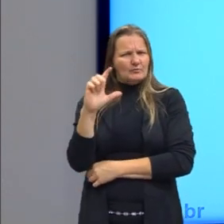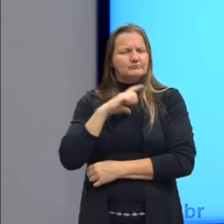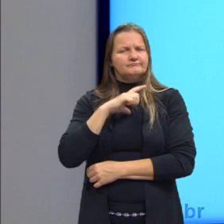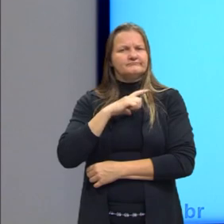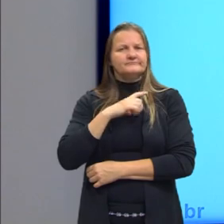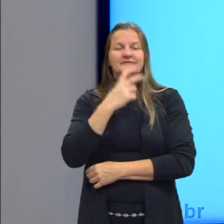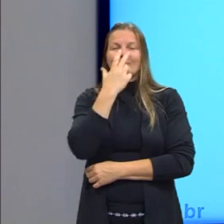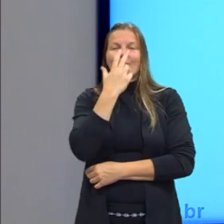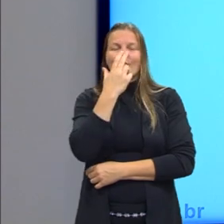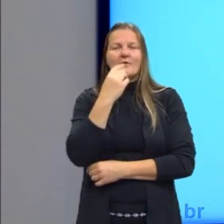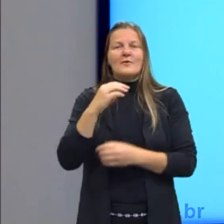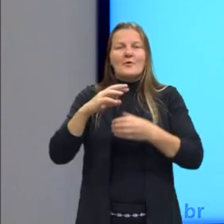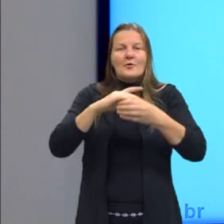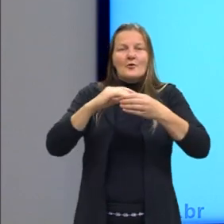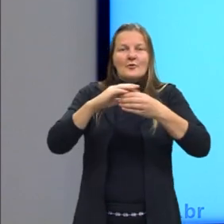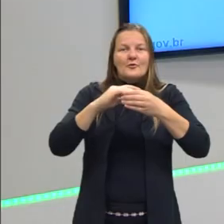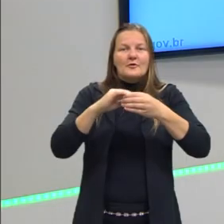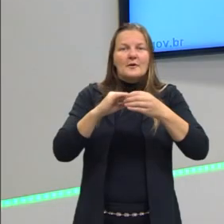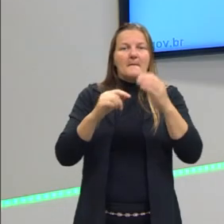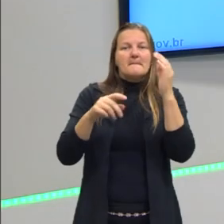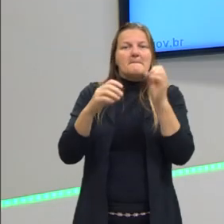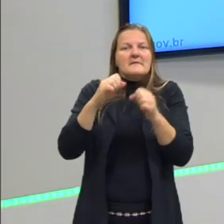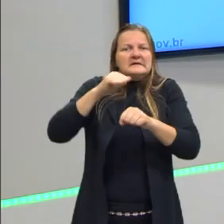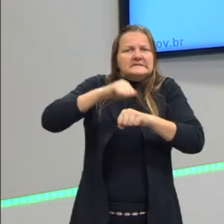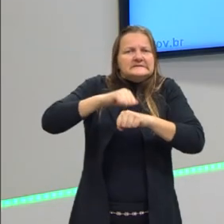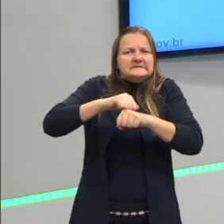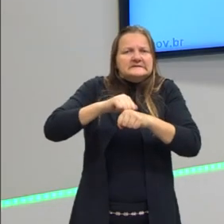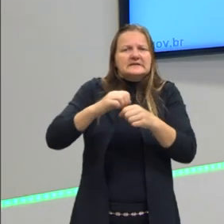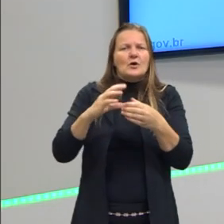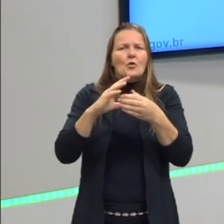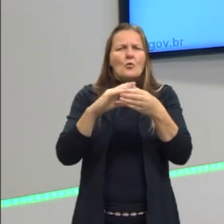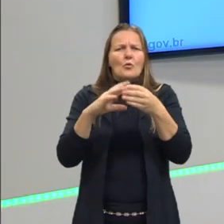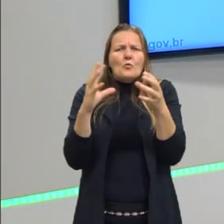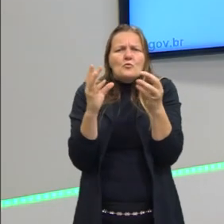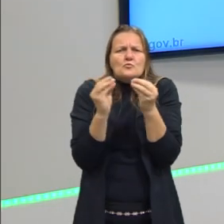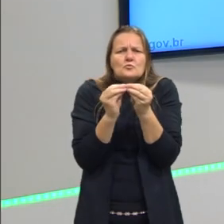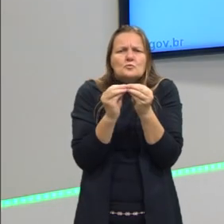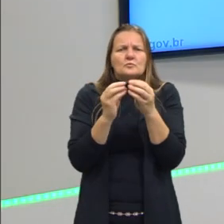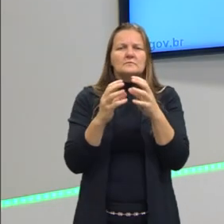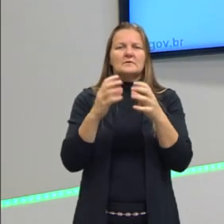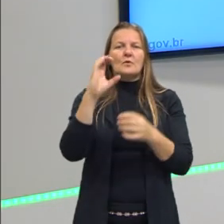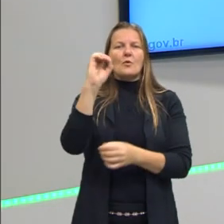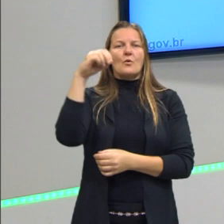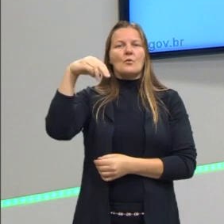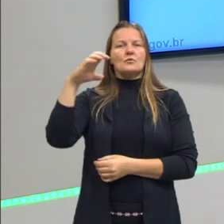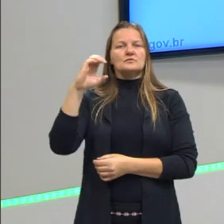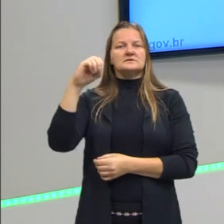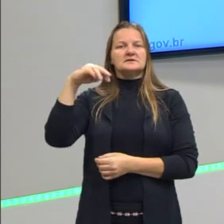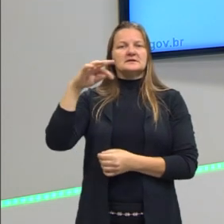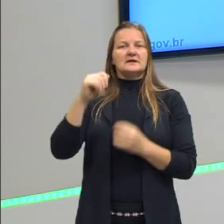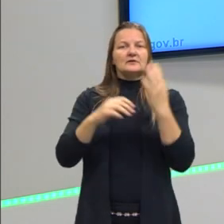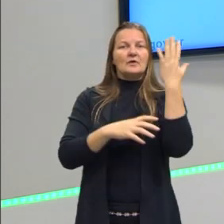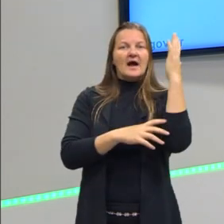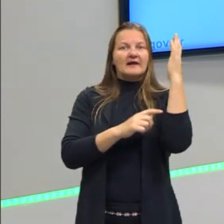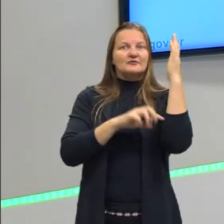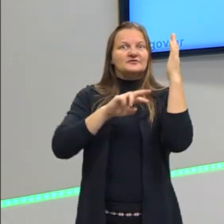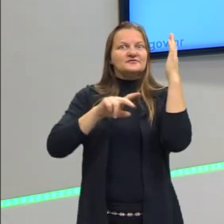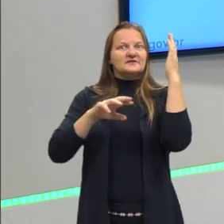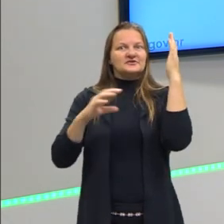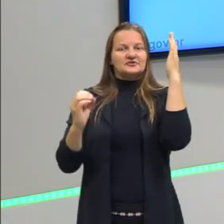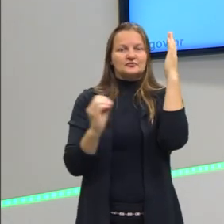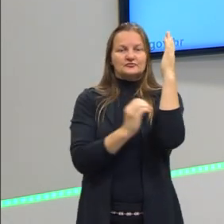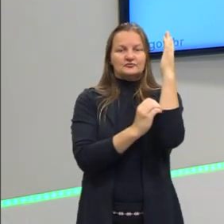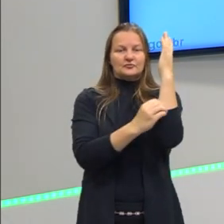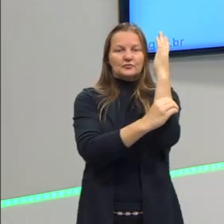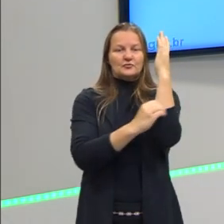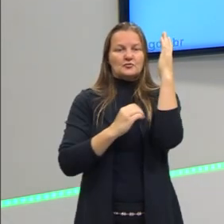concentração que o micro-ambiente, neste caso, a árvore. E com isso ocorre, então, a osmose.